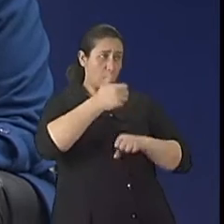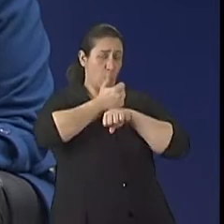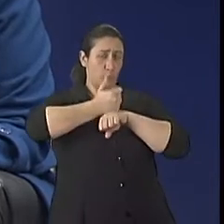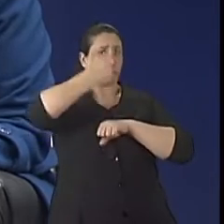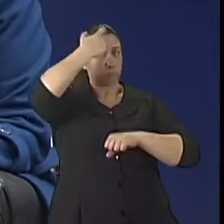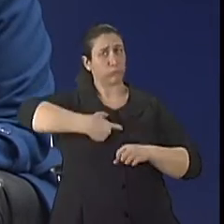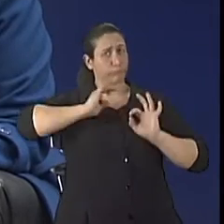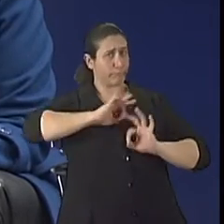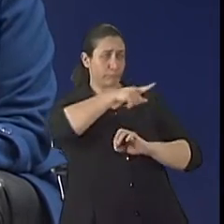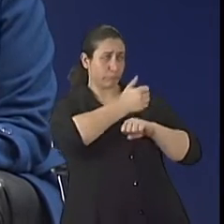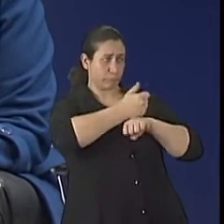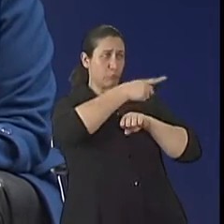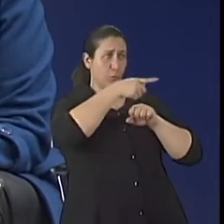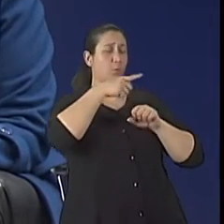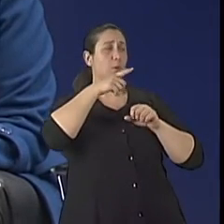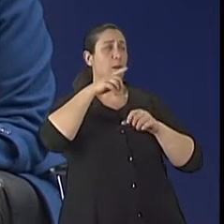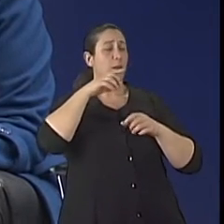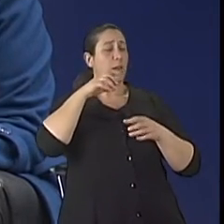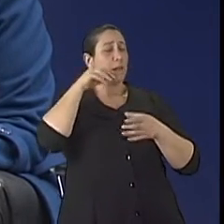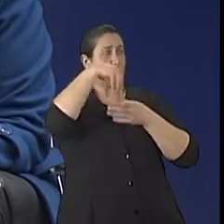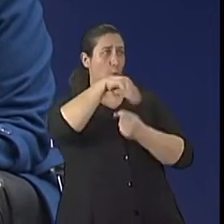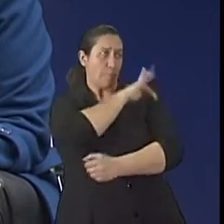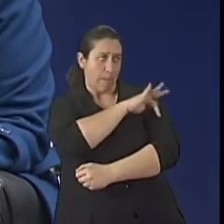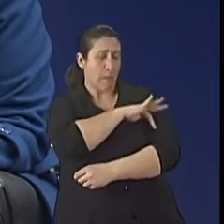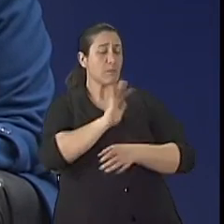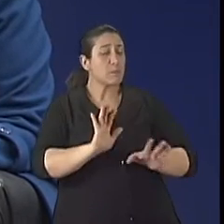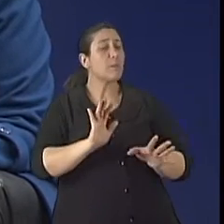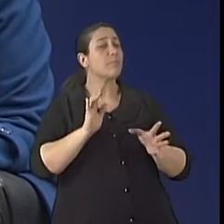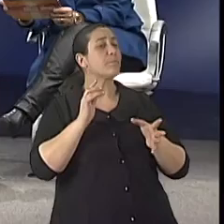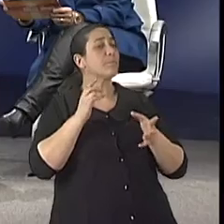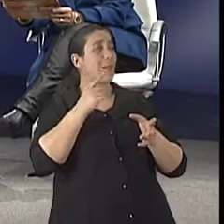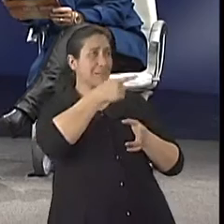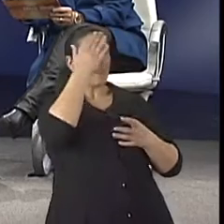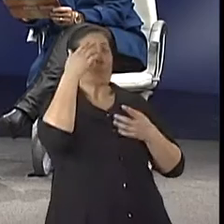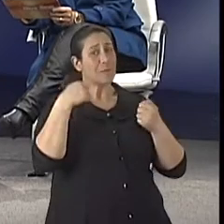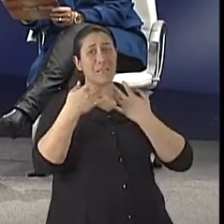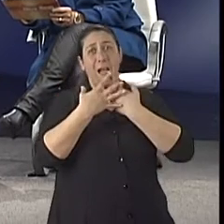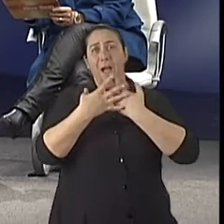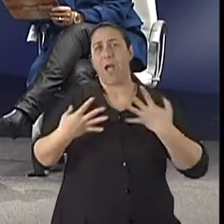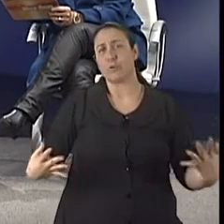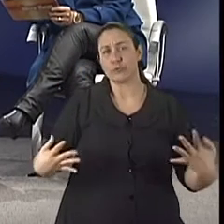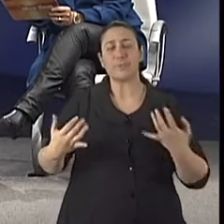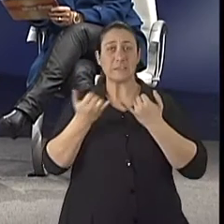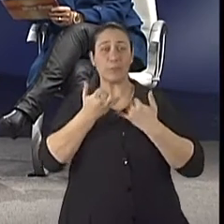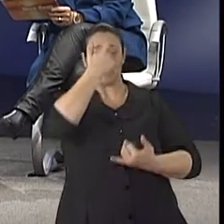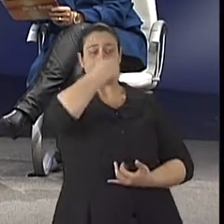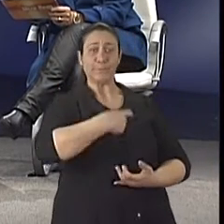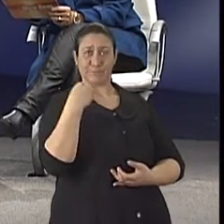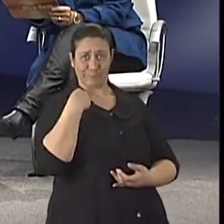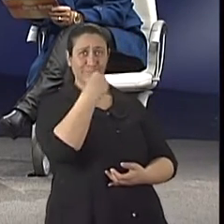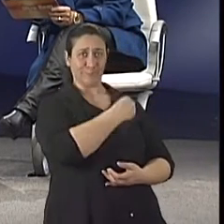muito claro para nós que esta rede de informação é muito necessária, né? Do geriatra perguntar em que